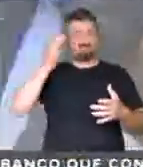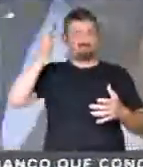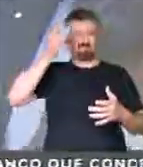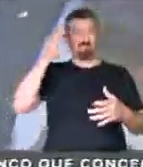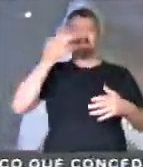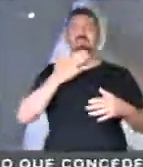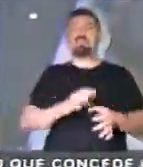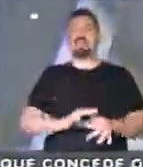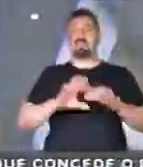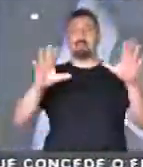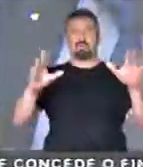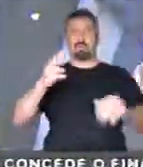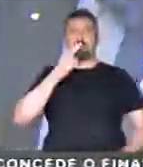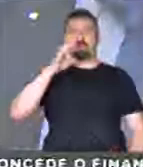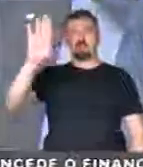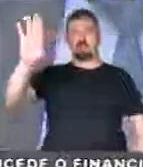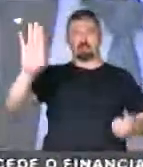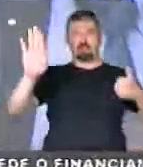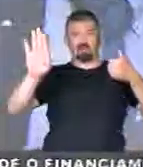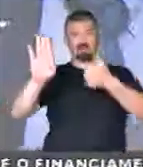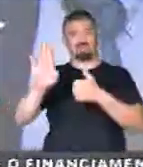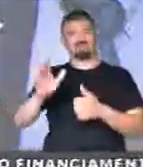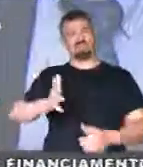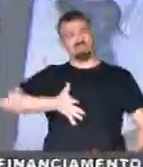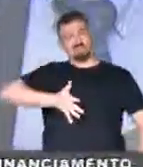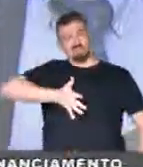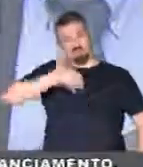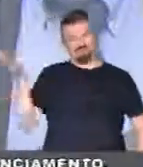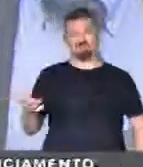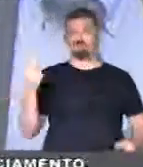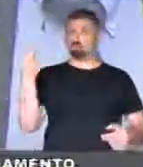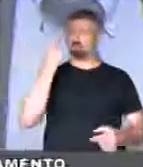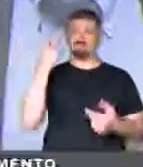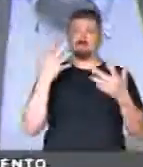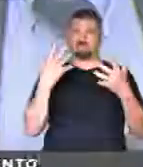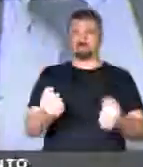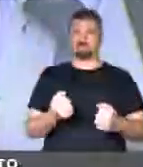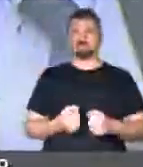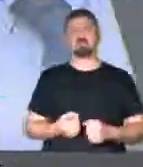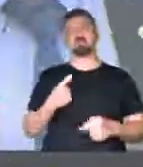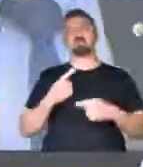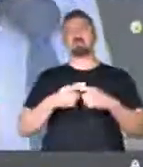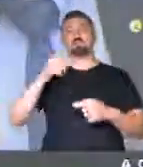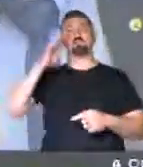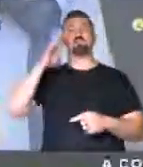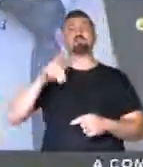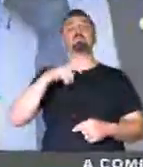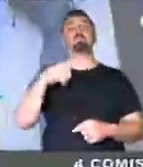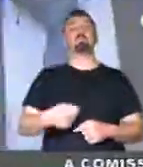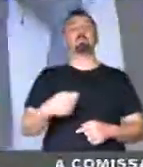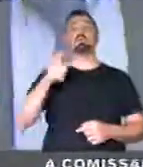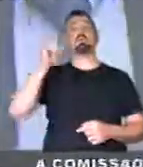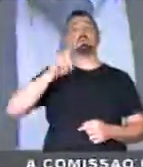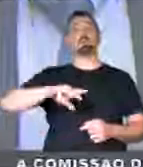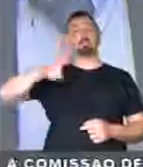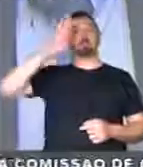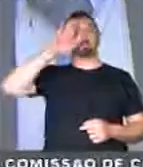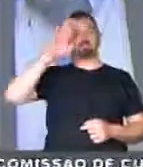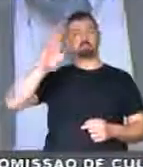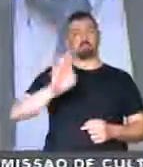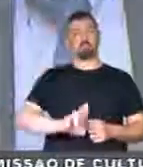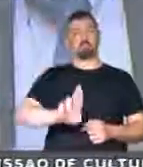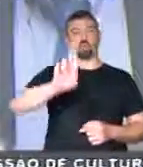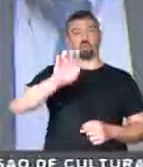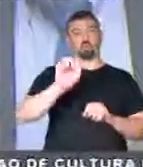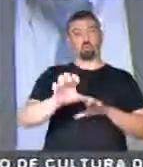libertária ao nazismo, é uma excrescência inadmissível quando parte principalmente da mais importante